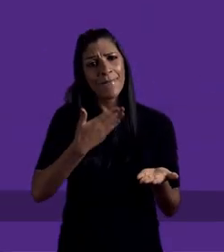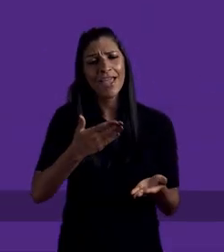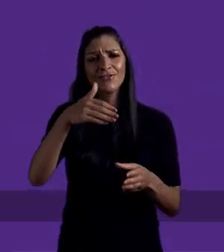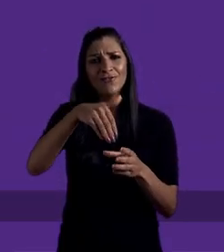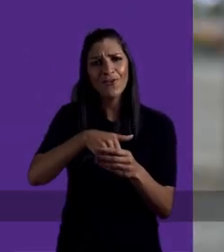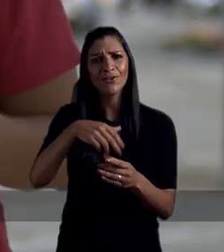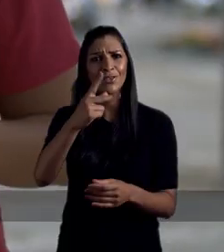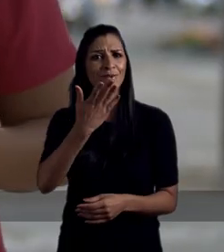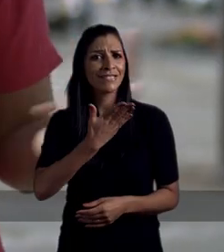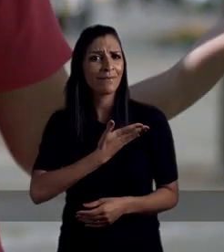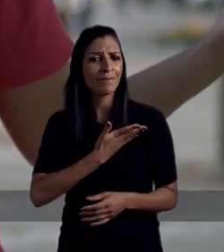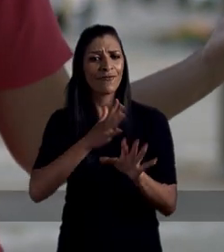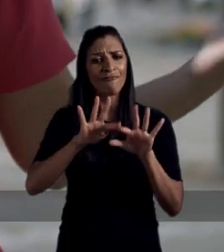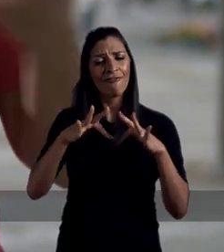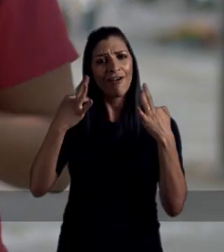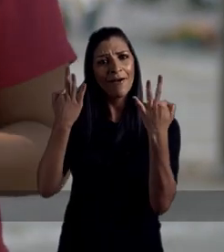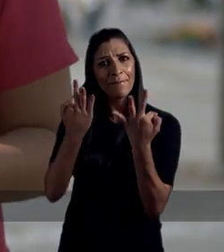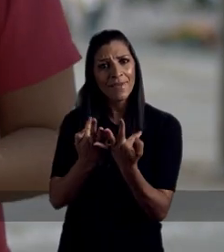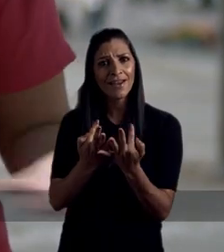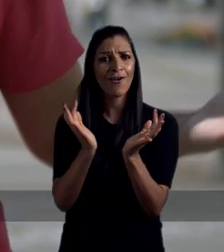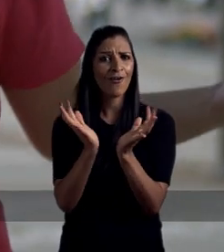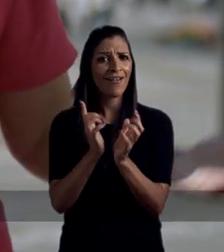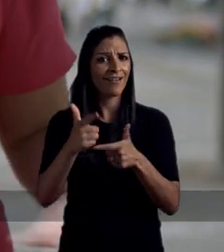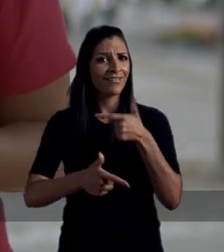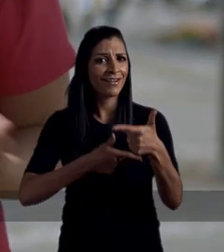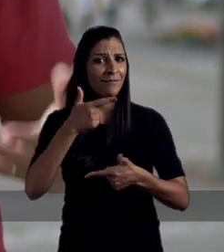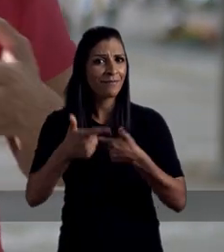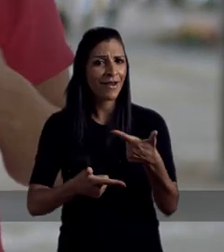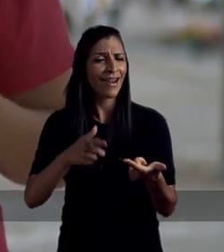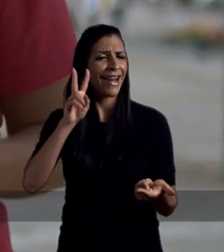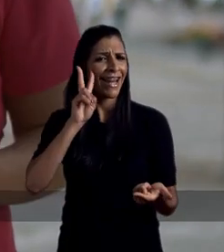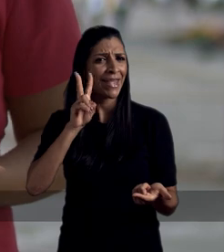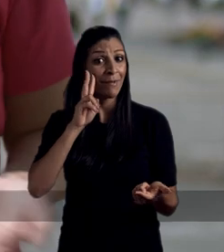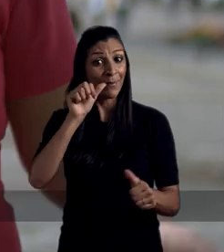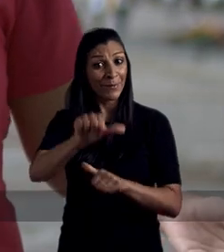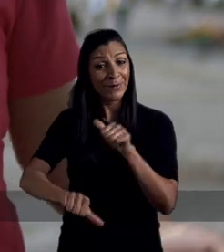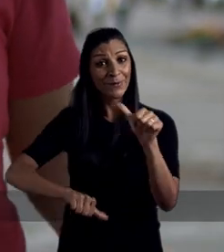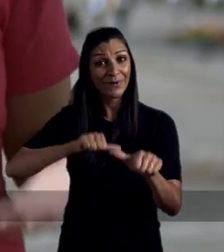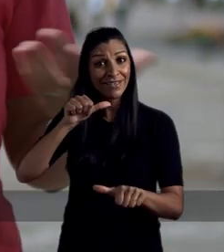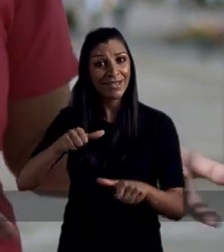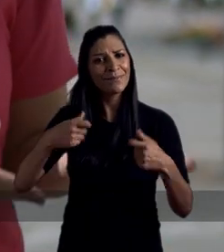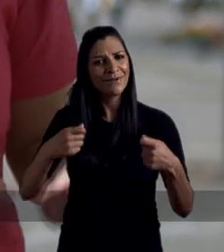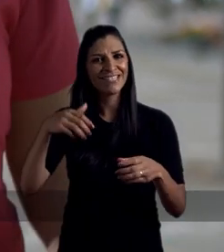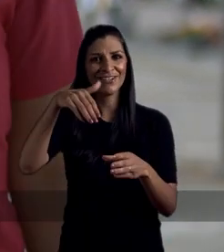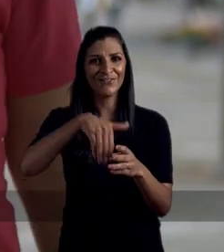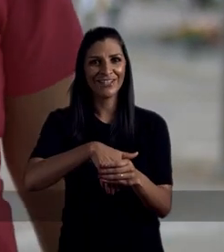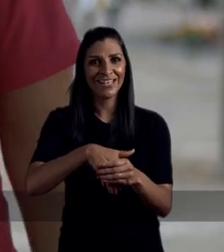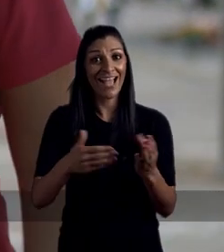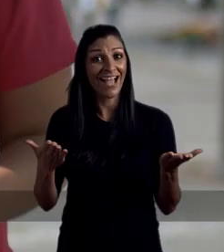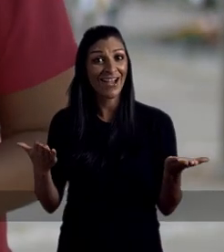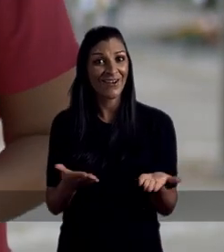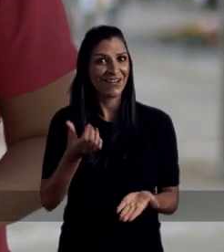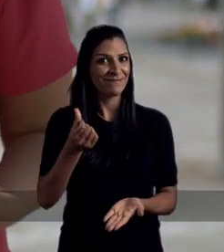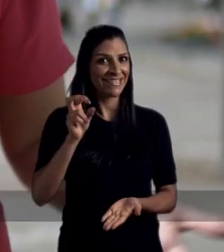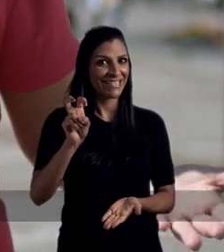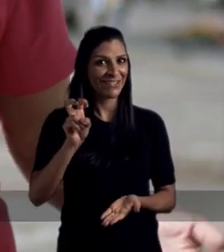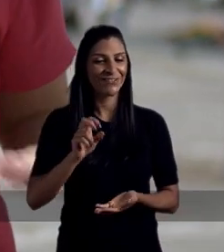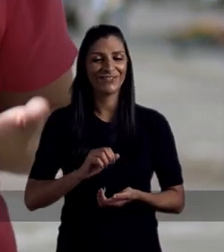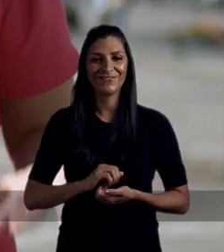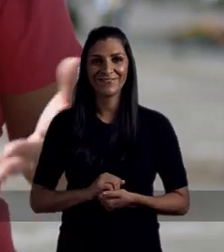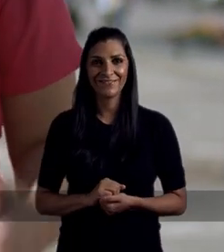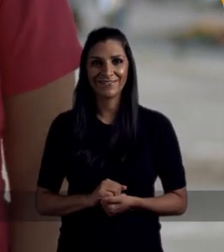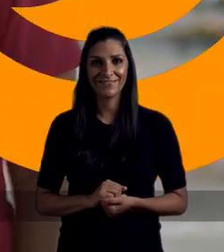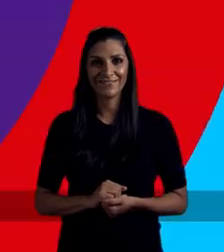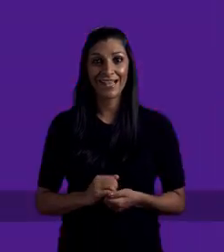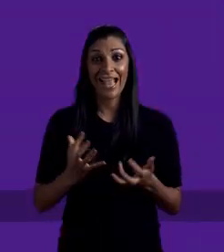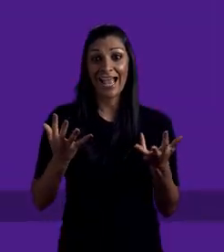Como? Pede voto às tuas amigas, amigos, familiares e colegas de trabalho. E te lembra, para mudar, tem que votar. Agora